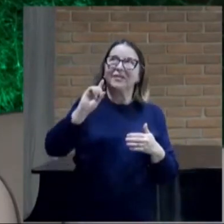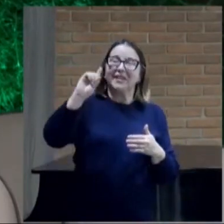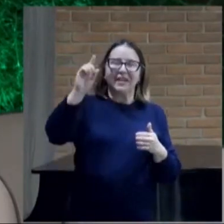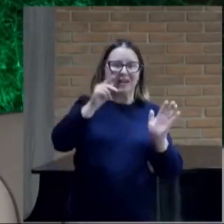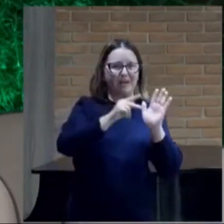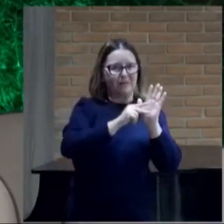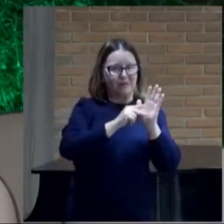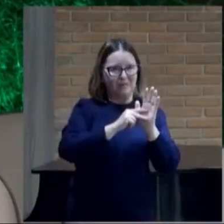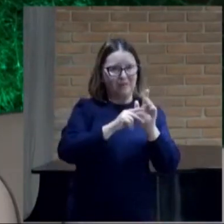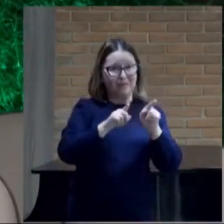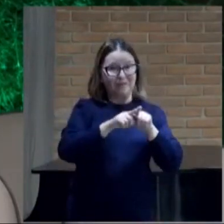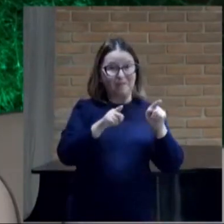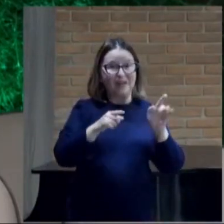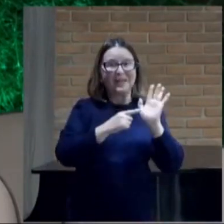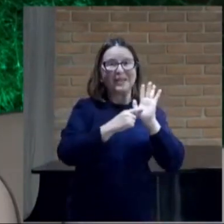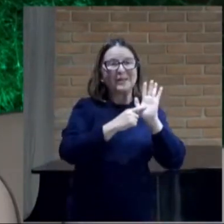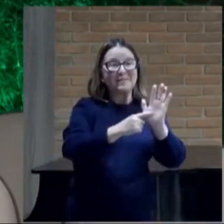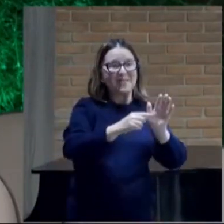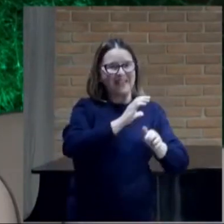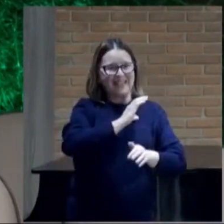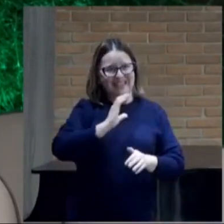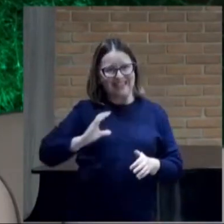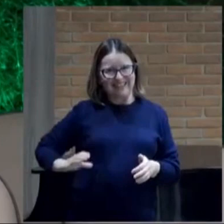Para Cristo